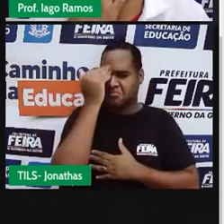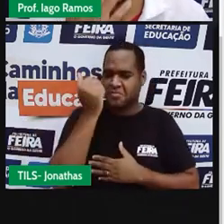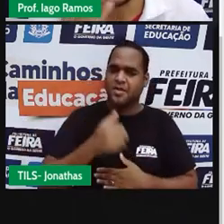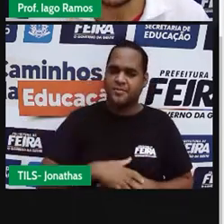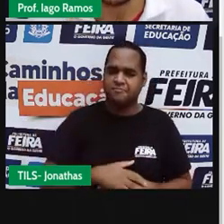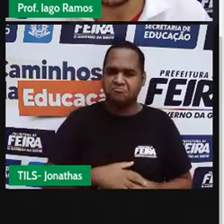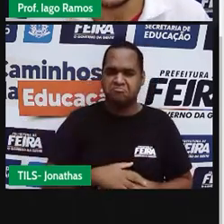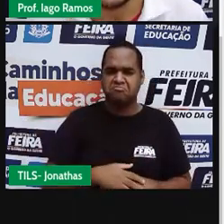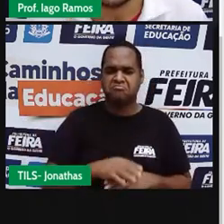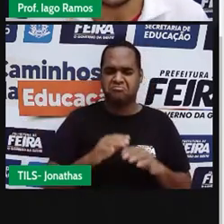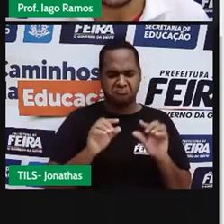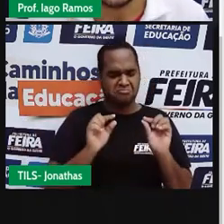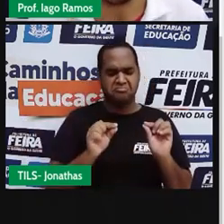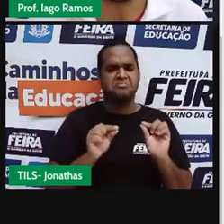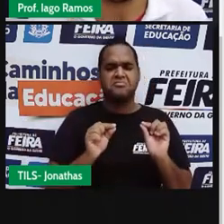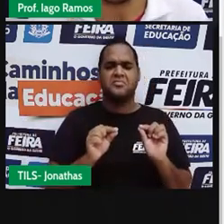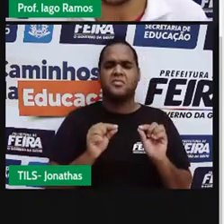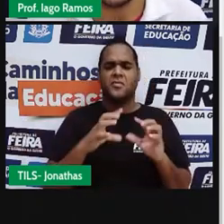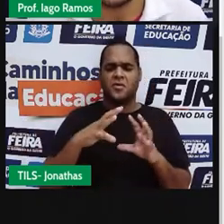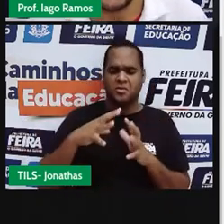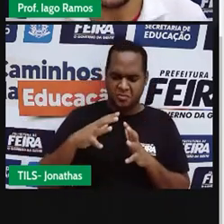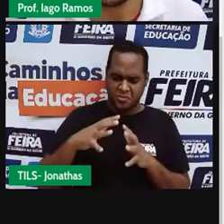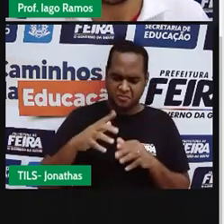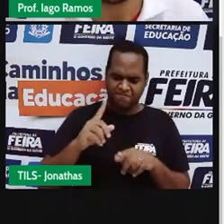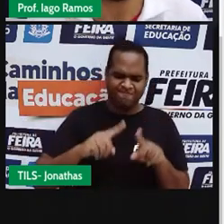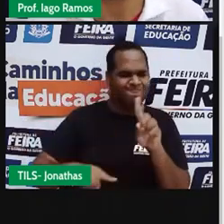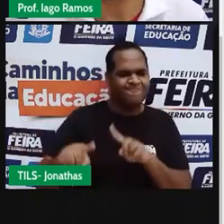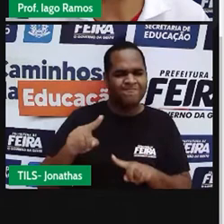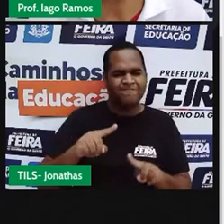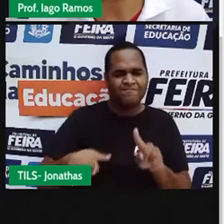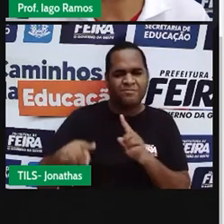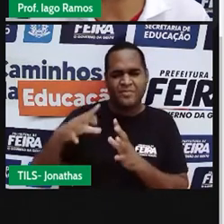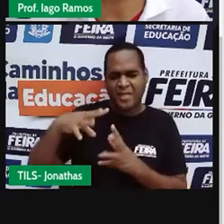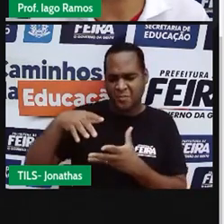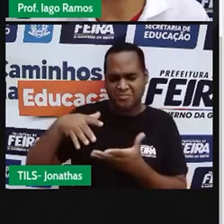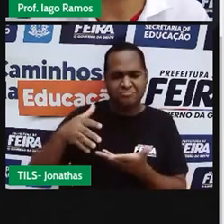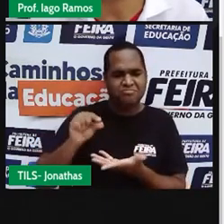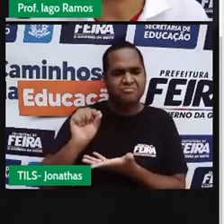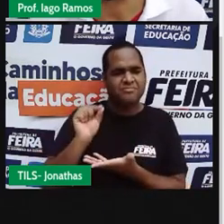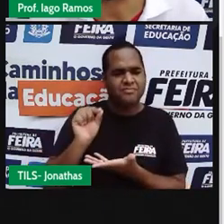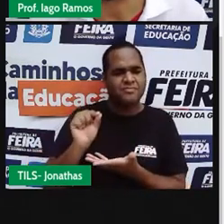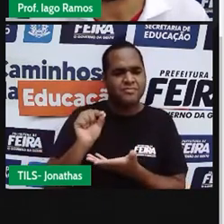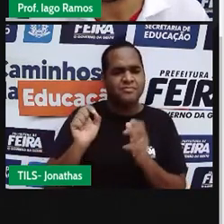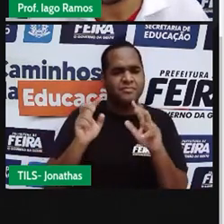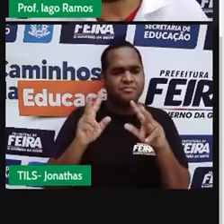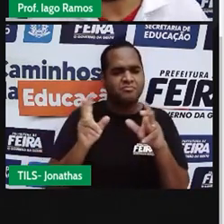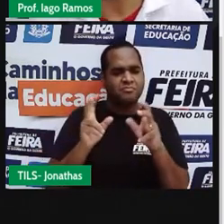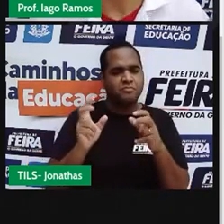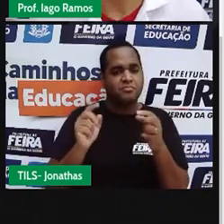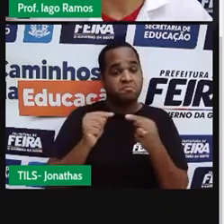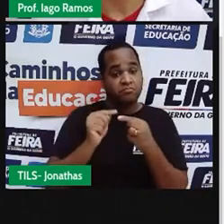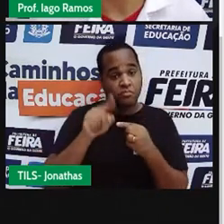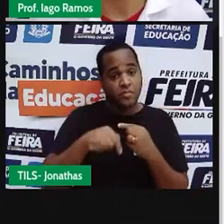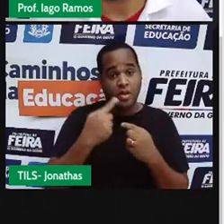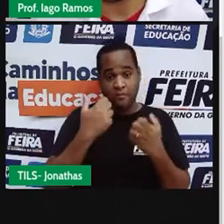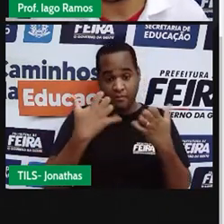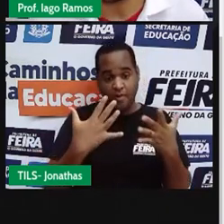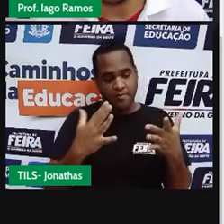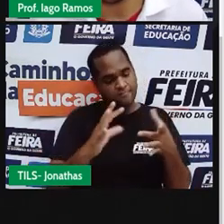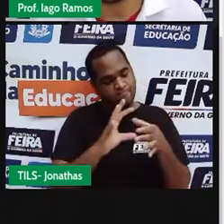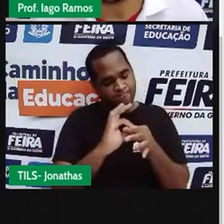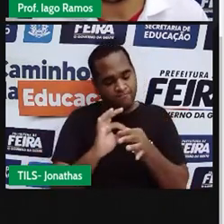que Pitágoras quis dizer com isso, né? Que os números governam o mundo. É porque, se a gente